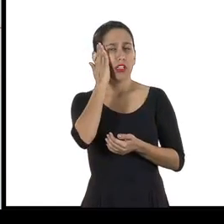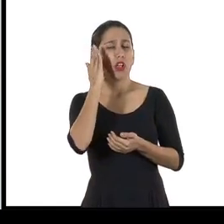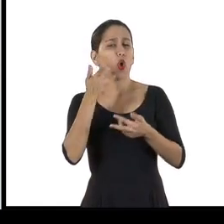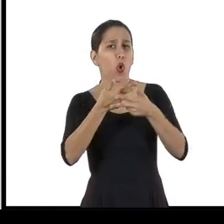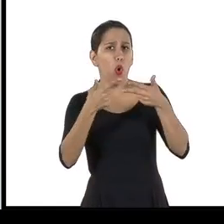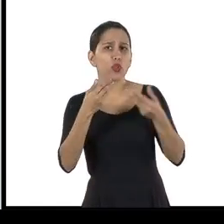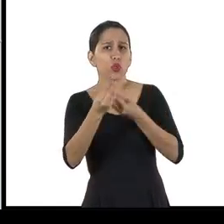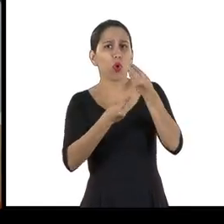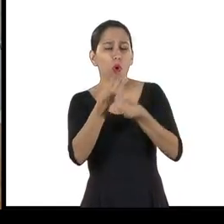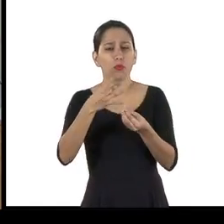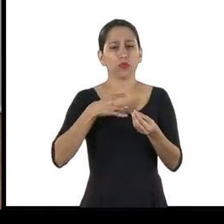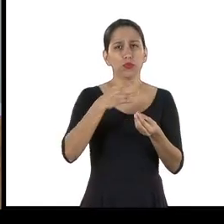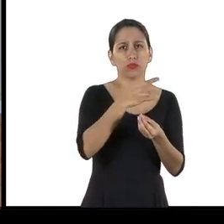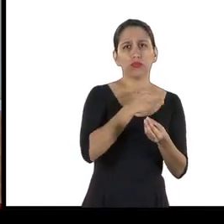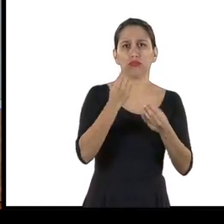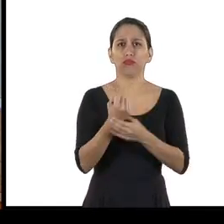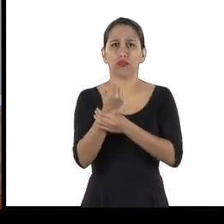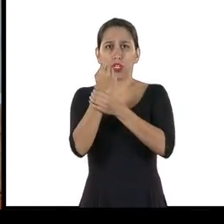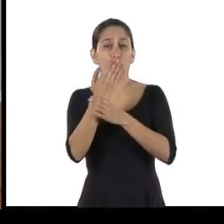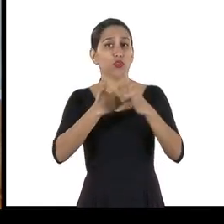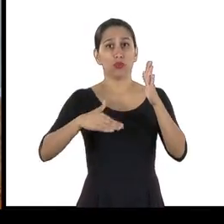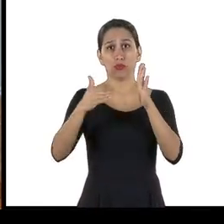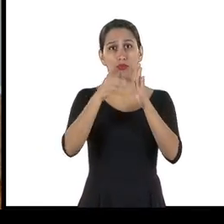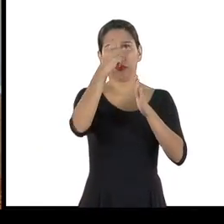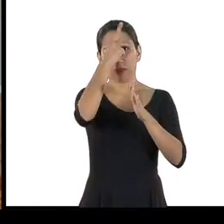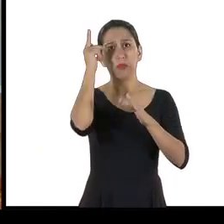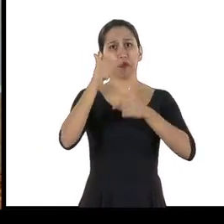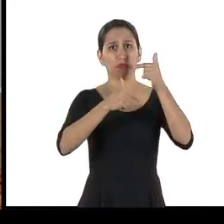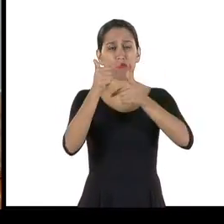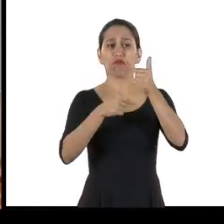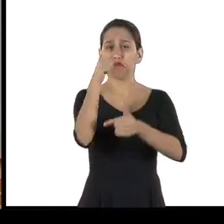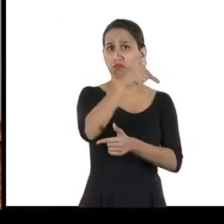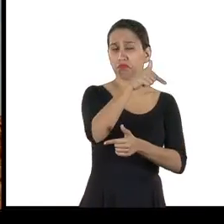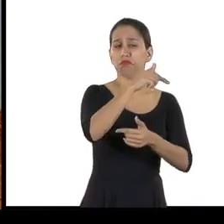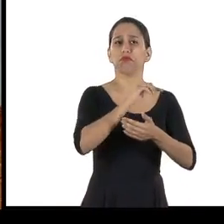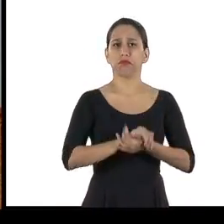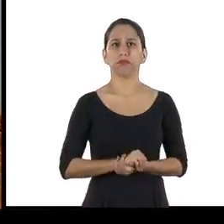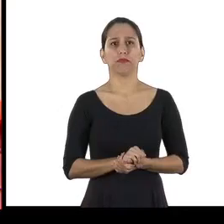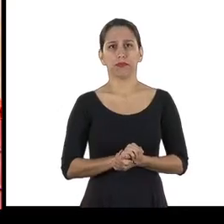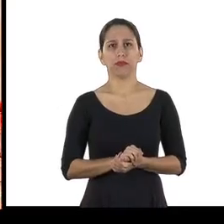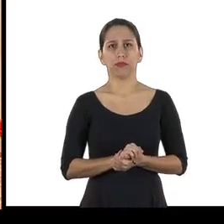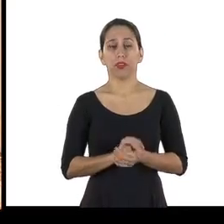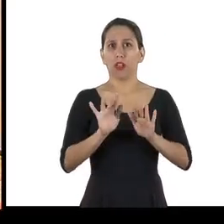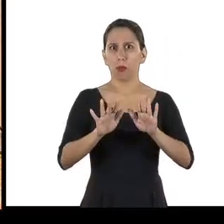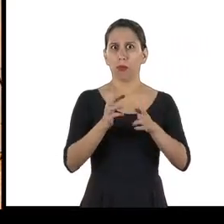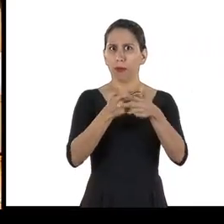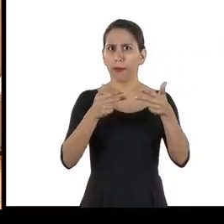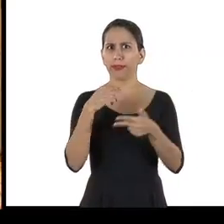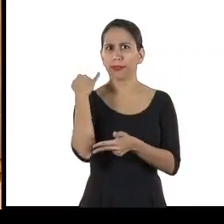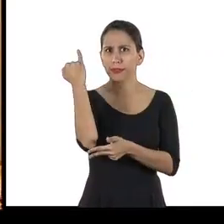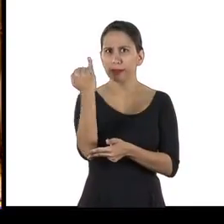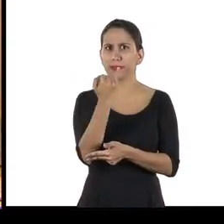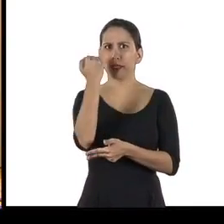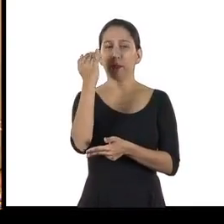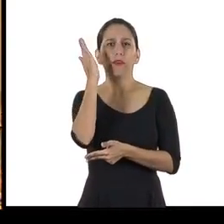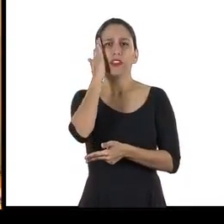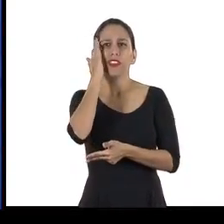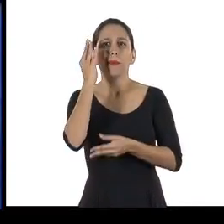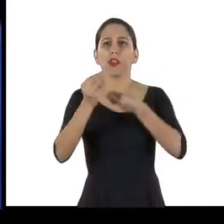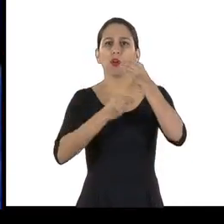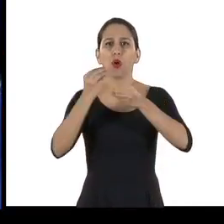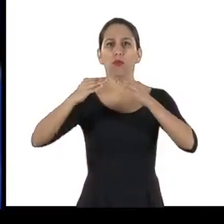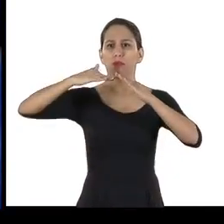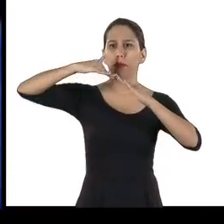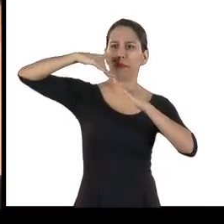de quem vai trabalhar por aqui. Um ponto muito importante desse planejamento é definir a inclinação dos taludes